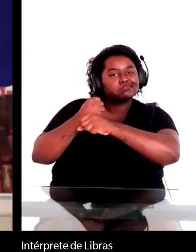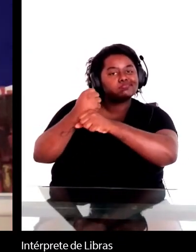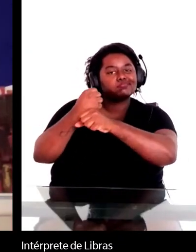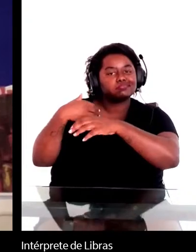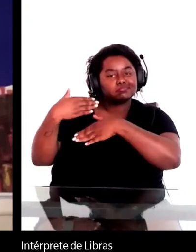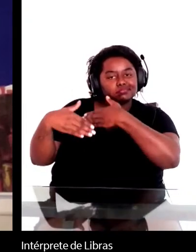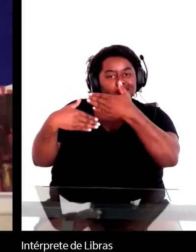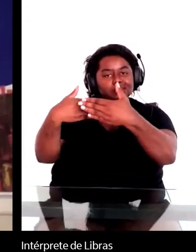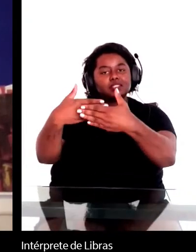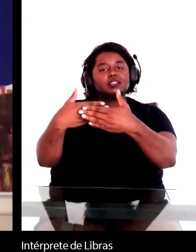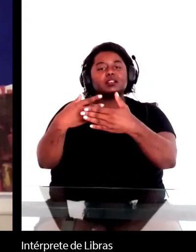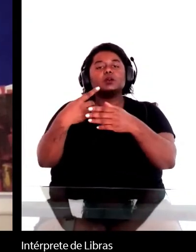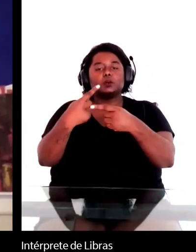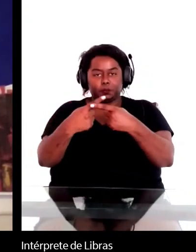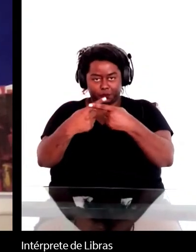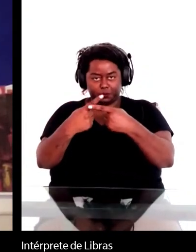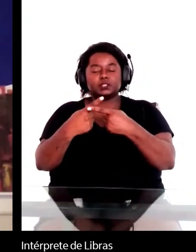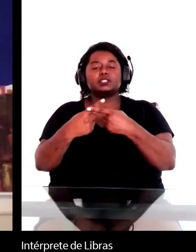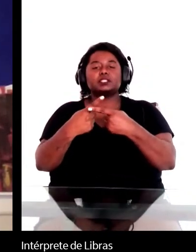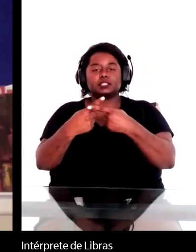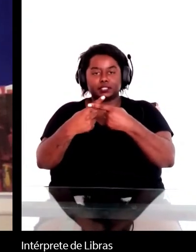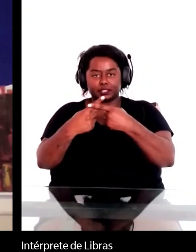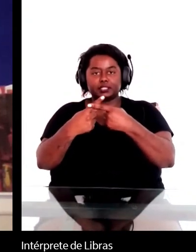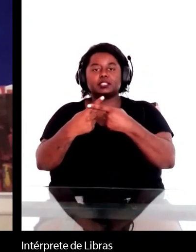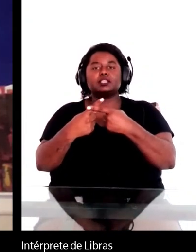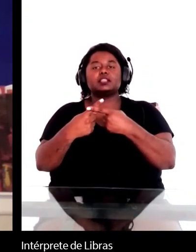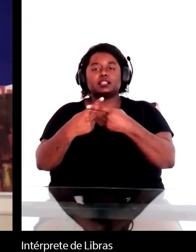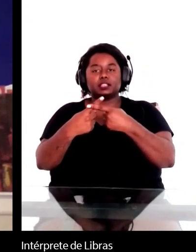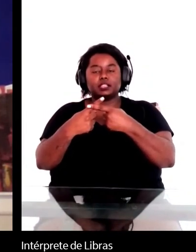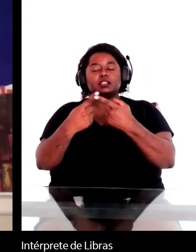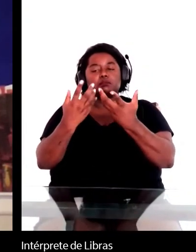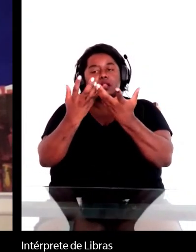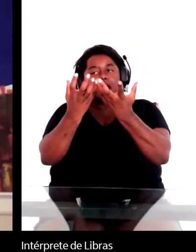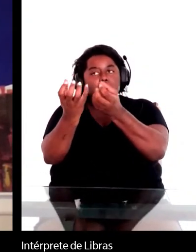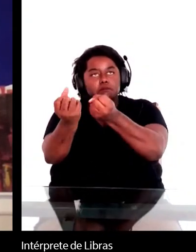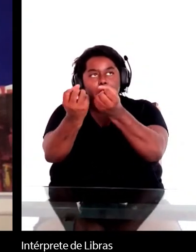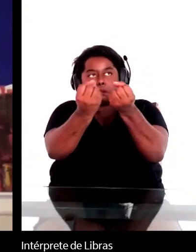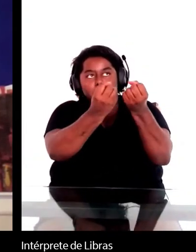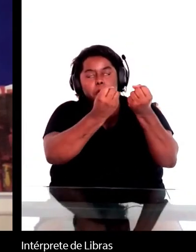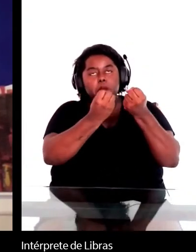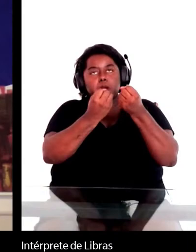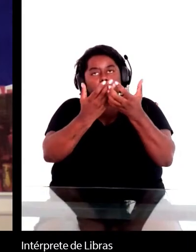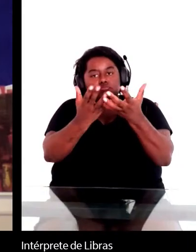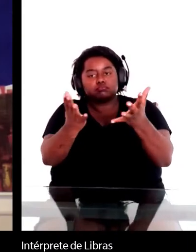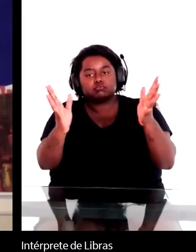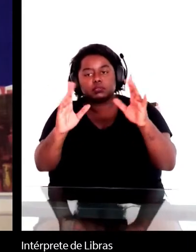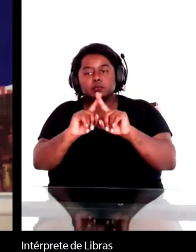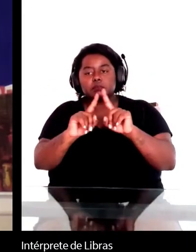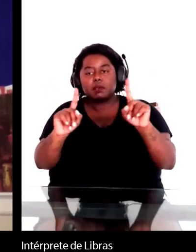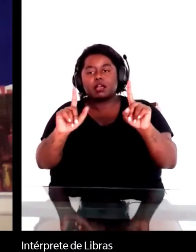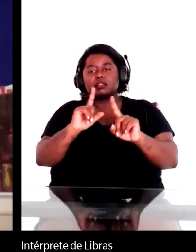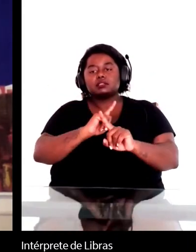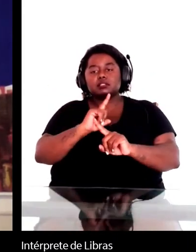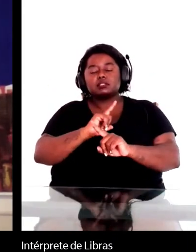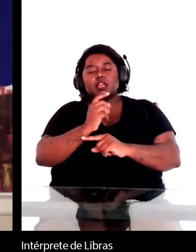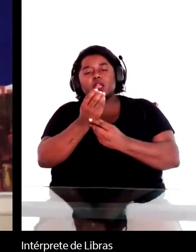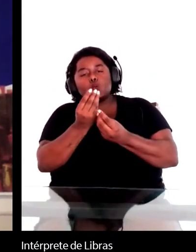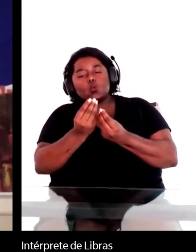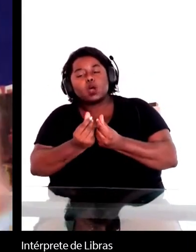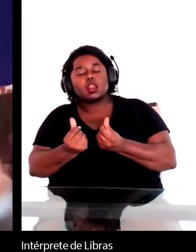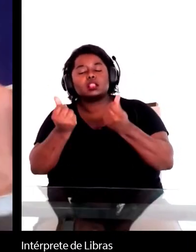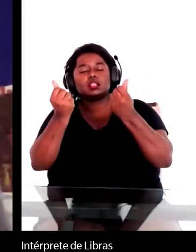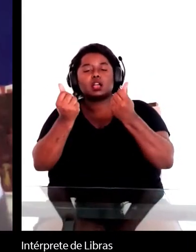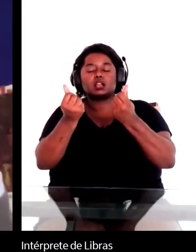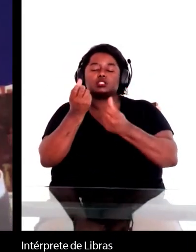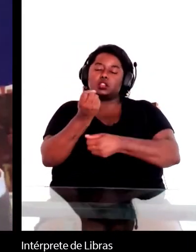para ser realmente largamente aceito, mas eu acho que tem qualidades que orgulhem muito positivamente